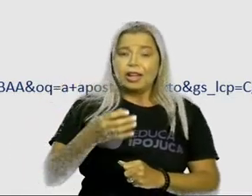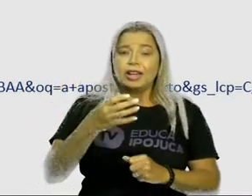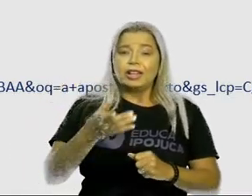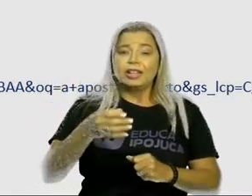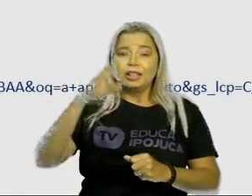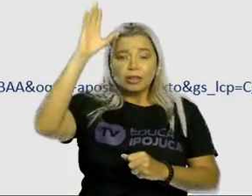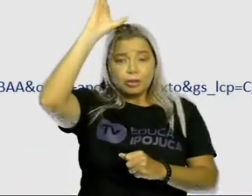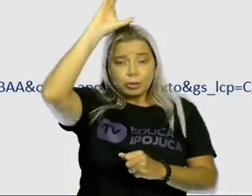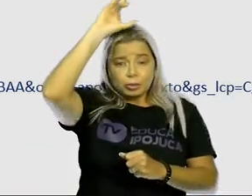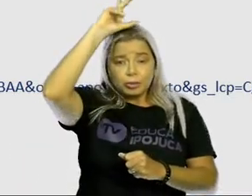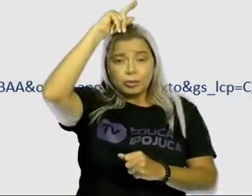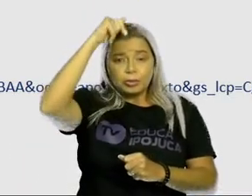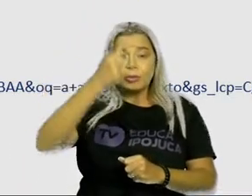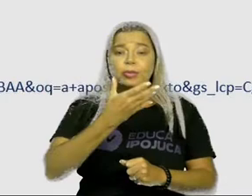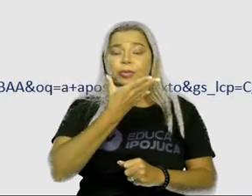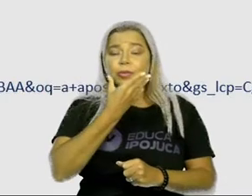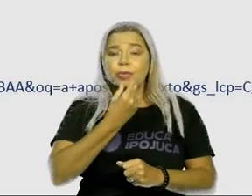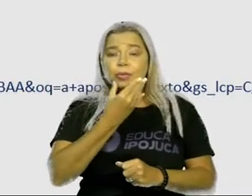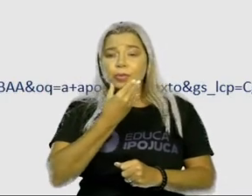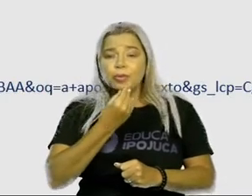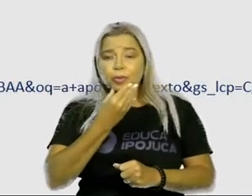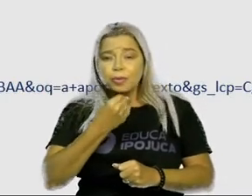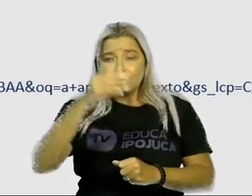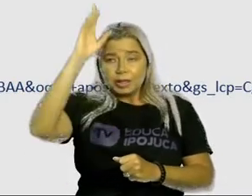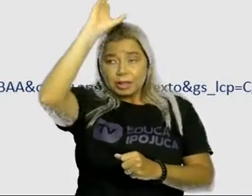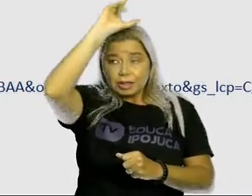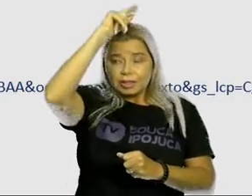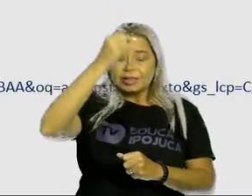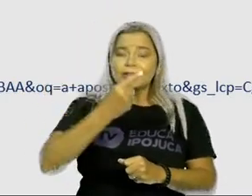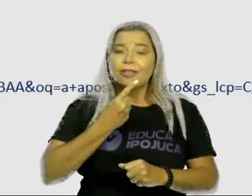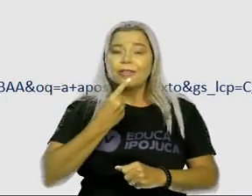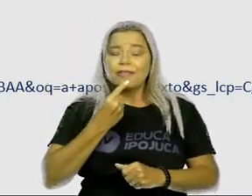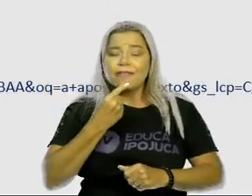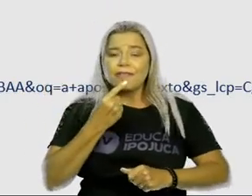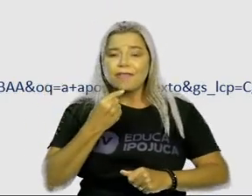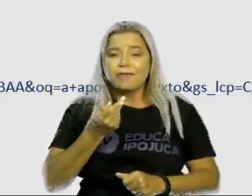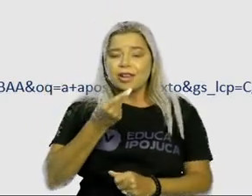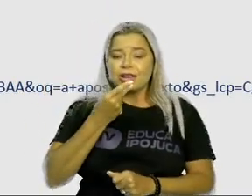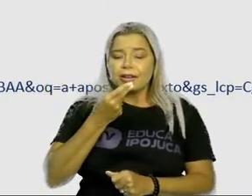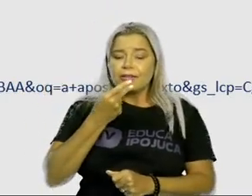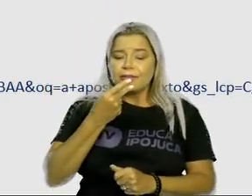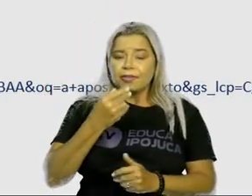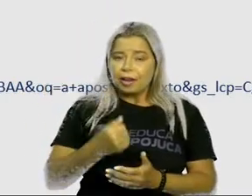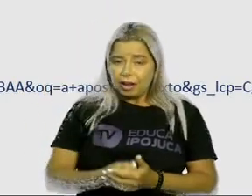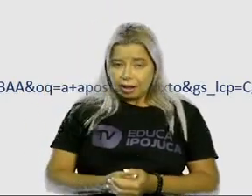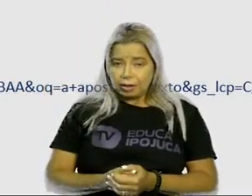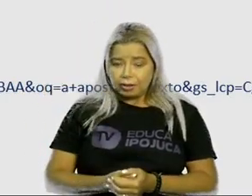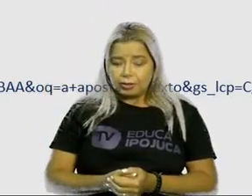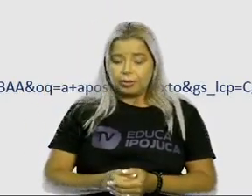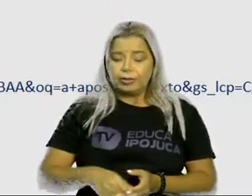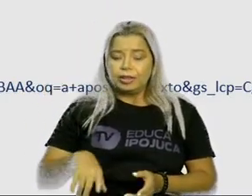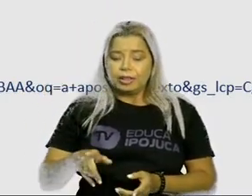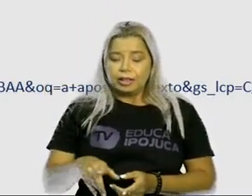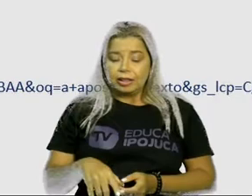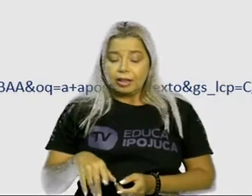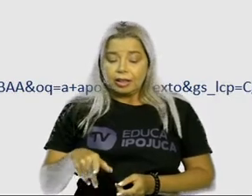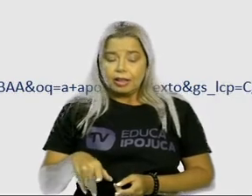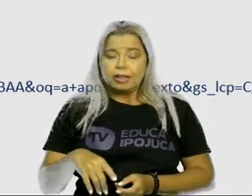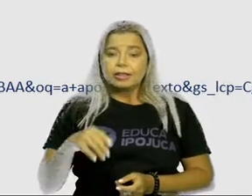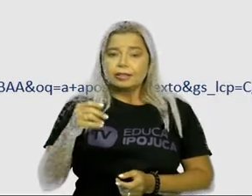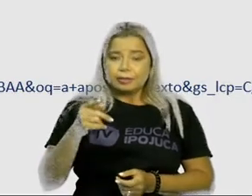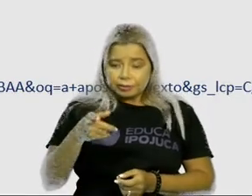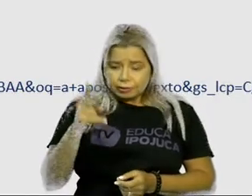Corococó, viu só? Eu não disse que não era galinha. O cobrador